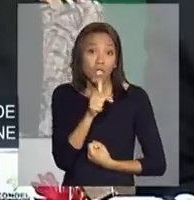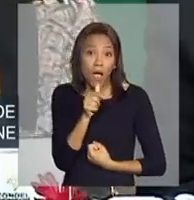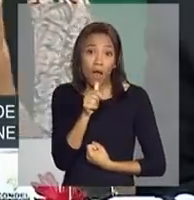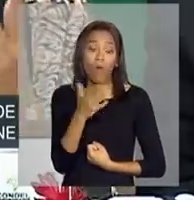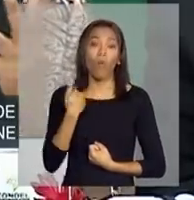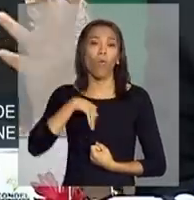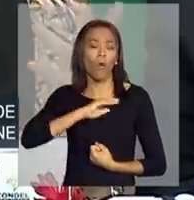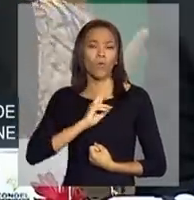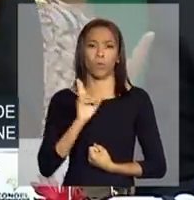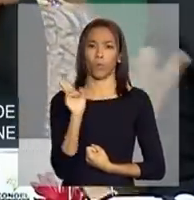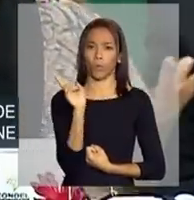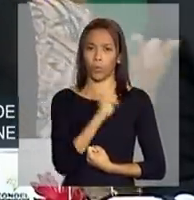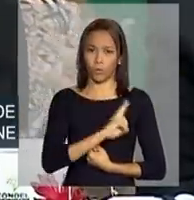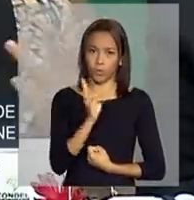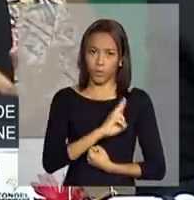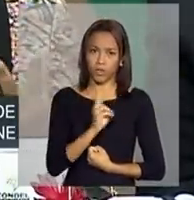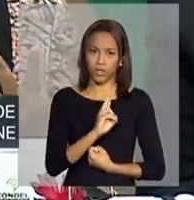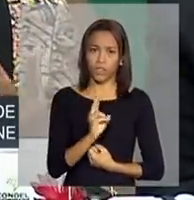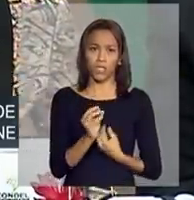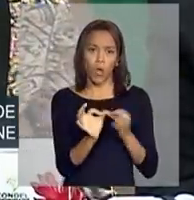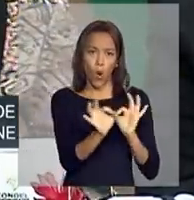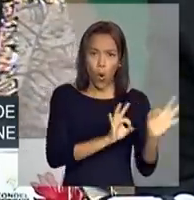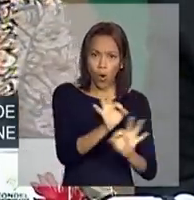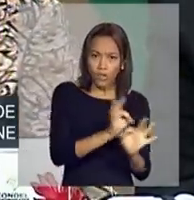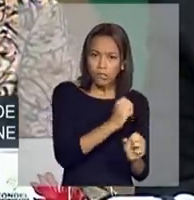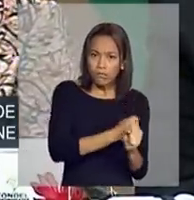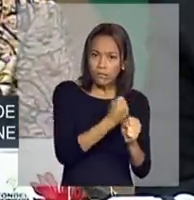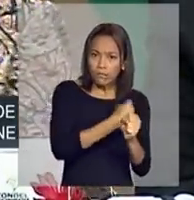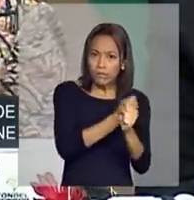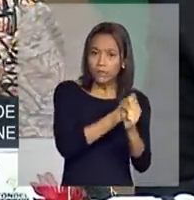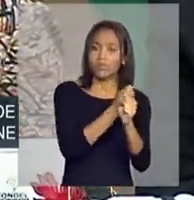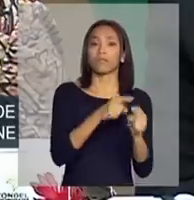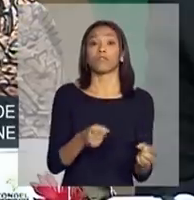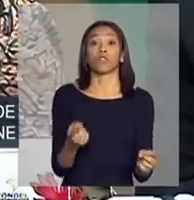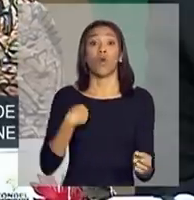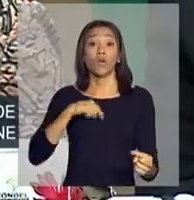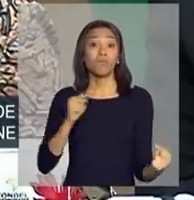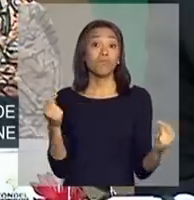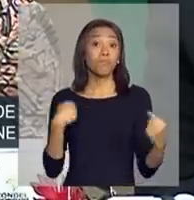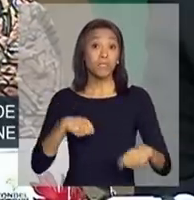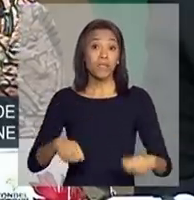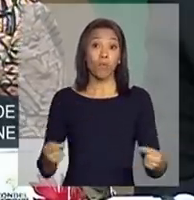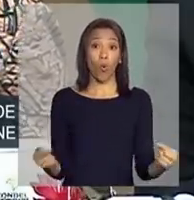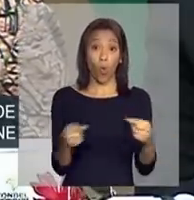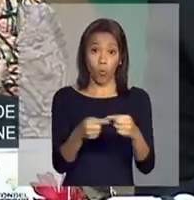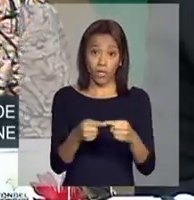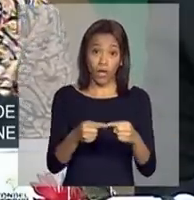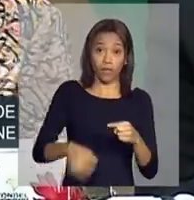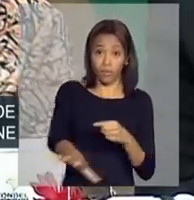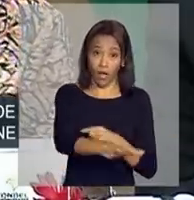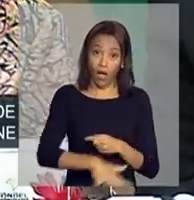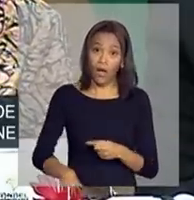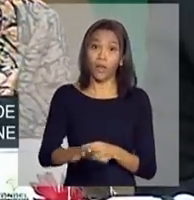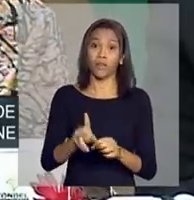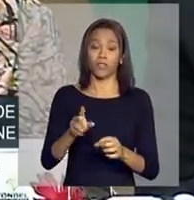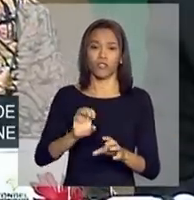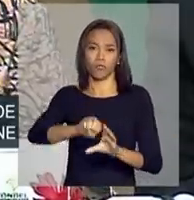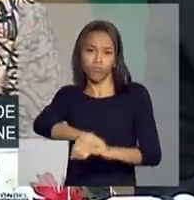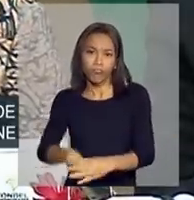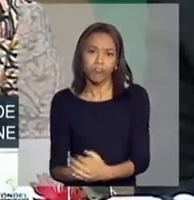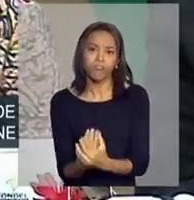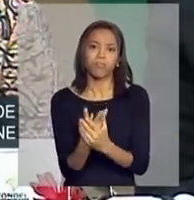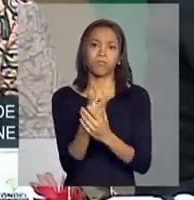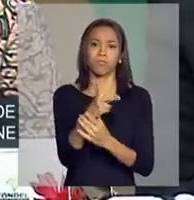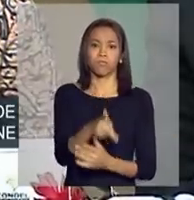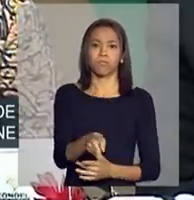emergência com a ação estruturante. Nós temos de combinar na área produtiva, nós